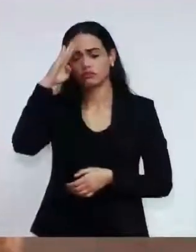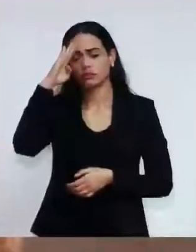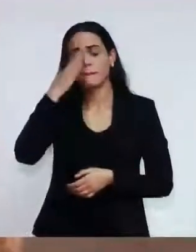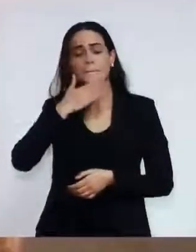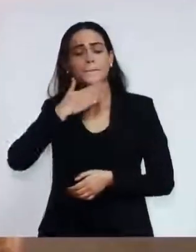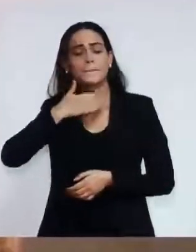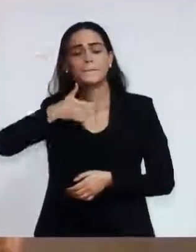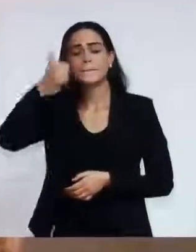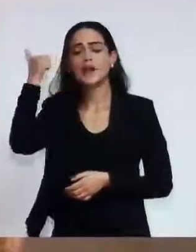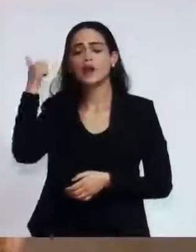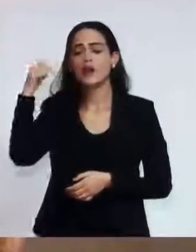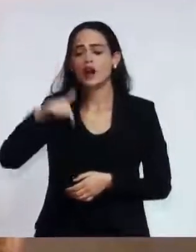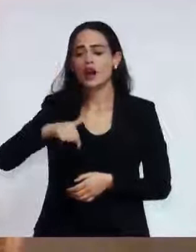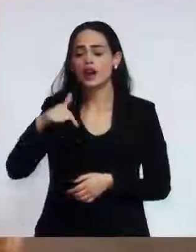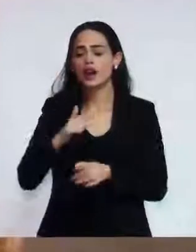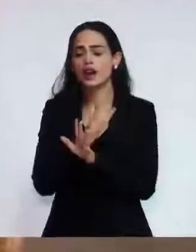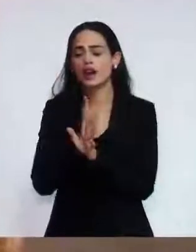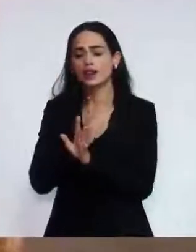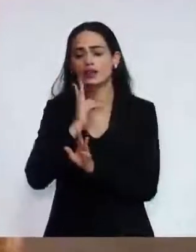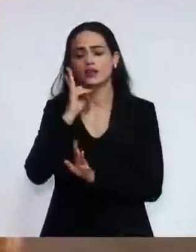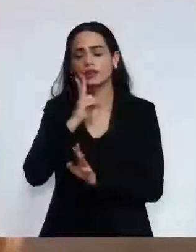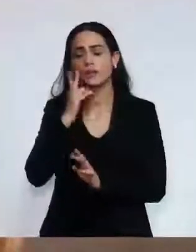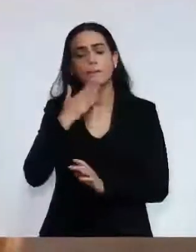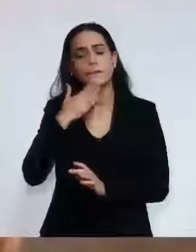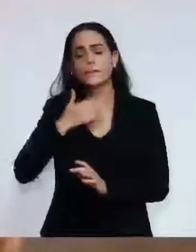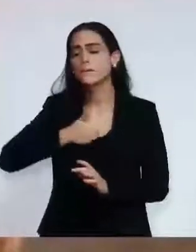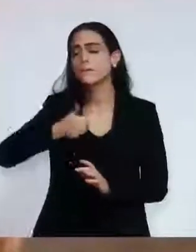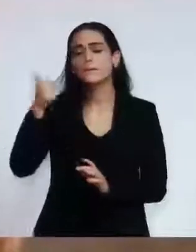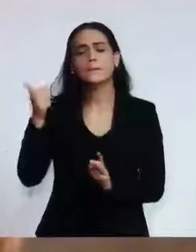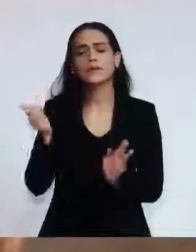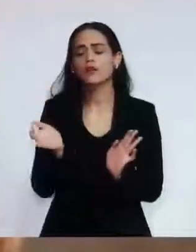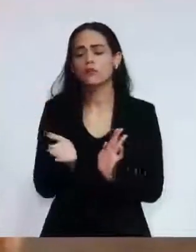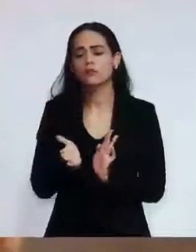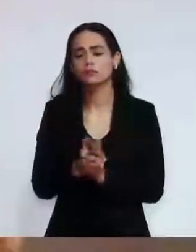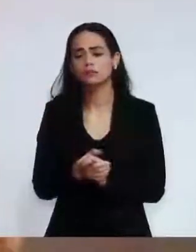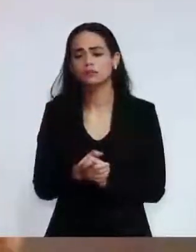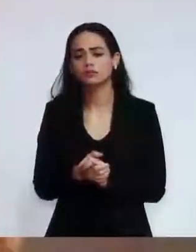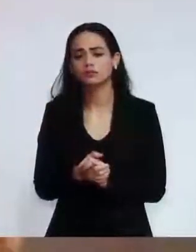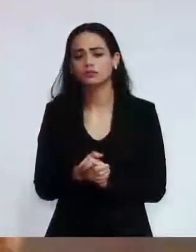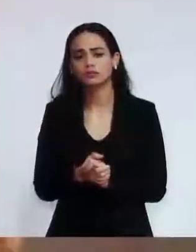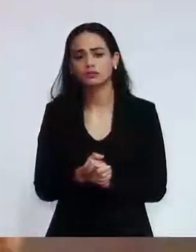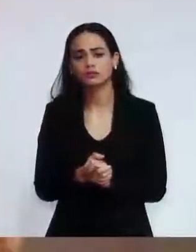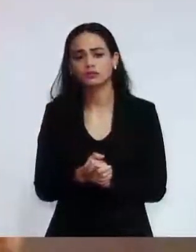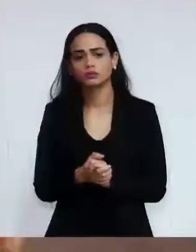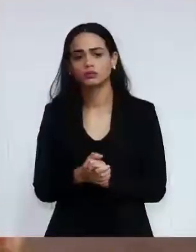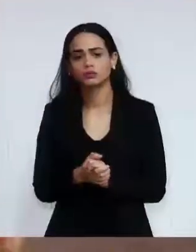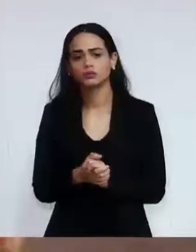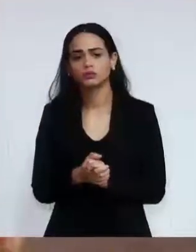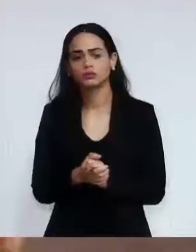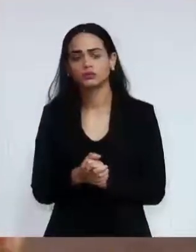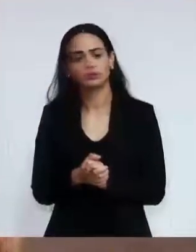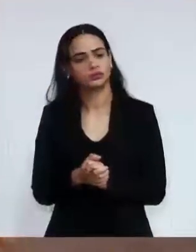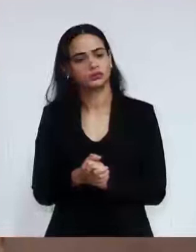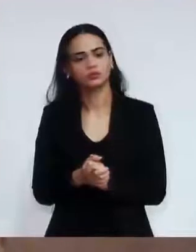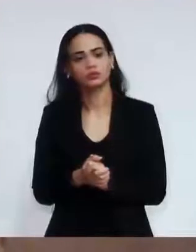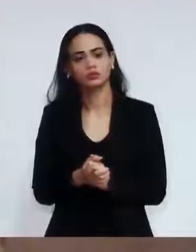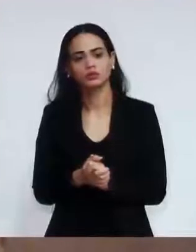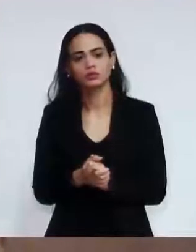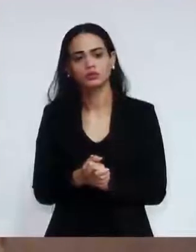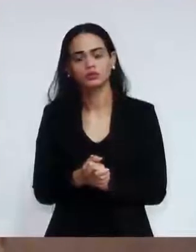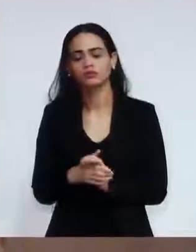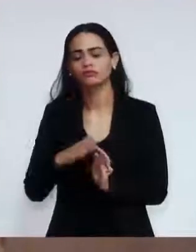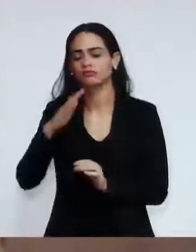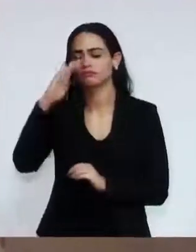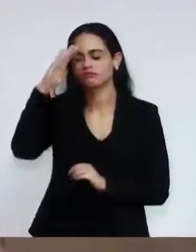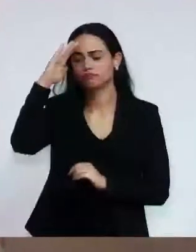Vinhedo. Um dos melhores que passou pela inspetoria de Vinhedo. Um excelente comandante.